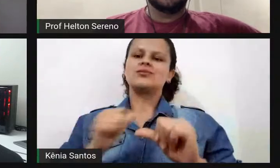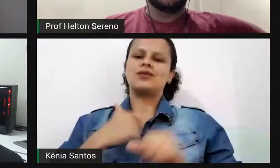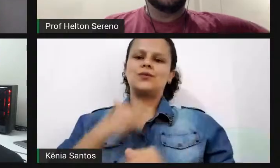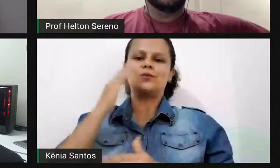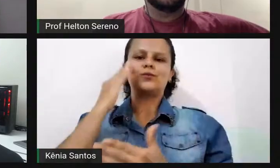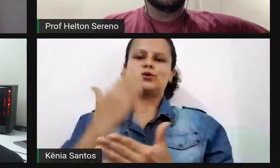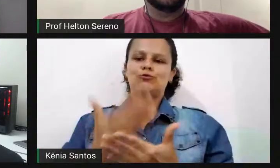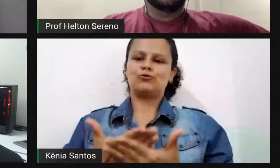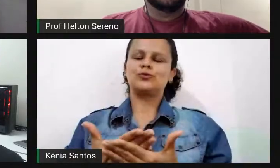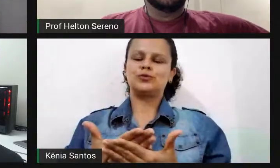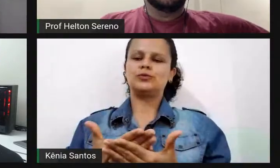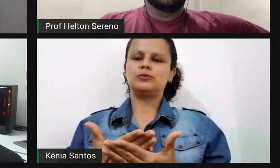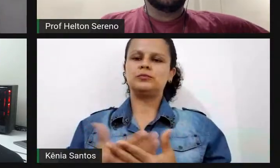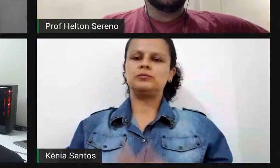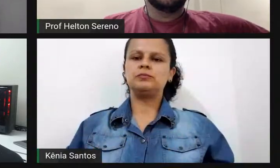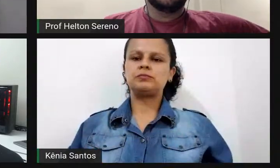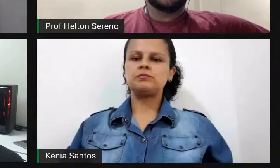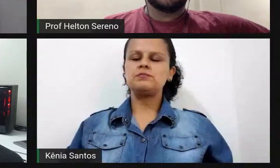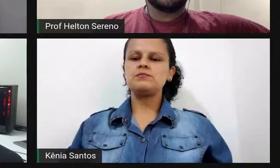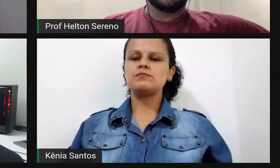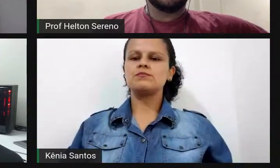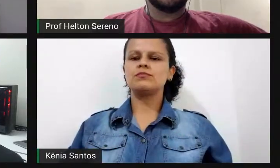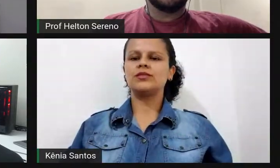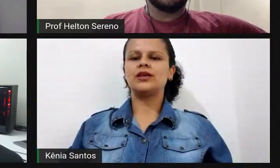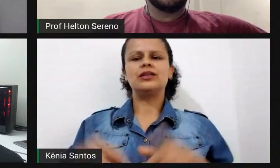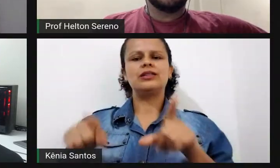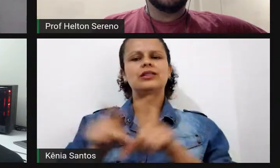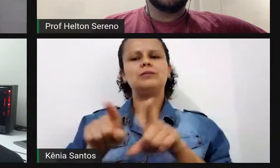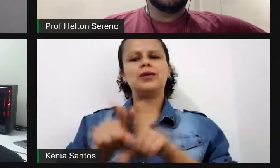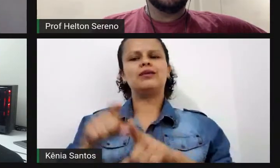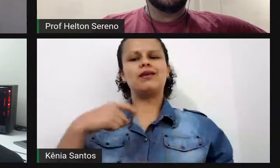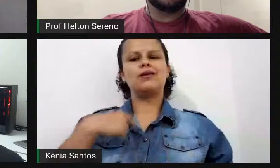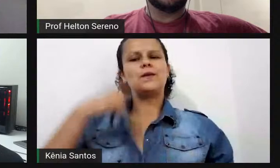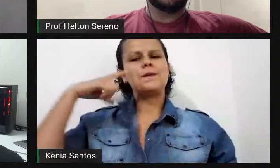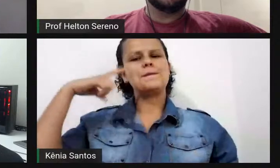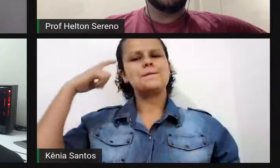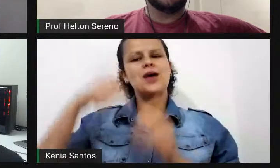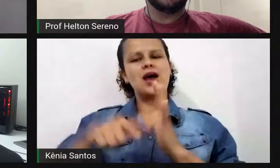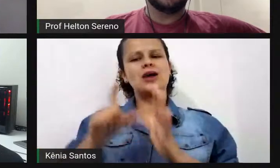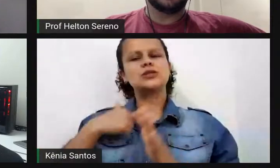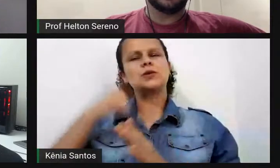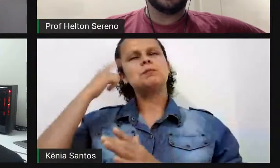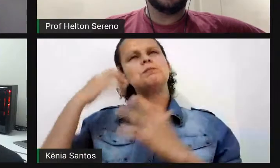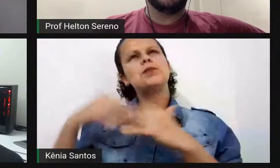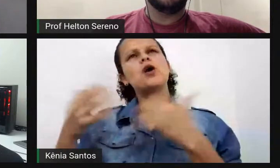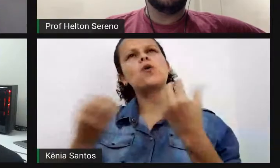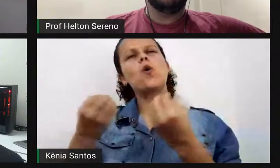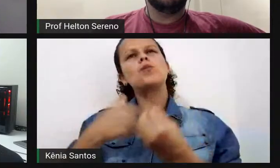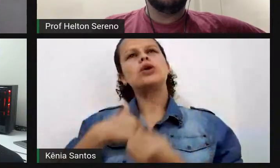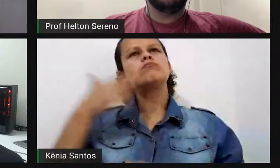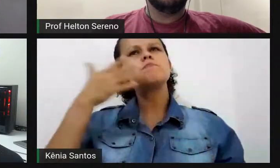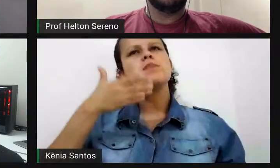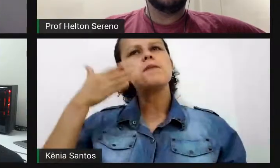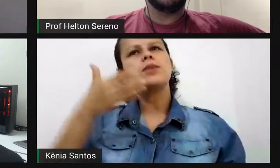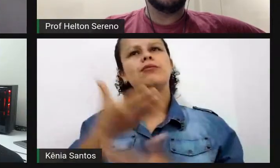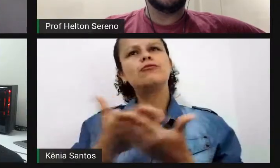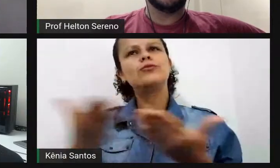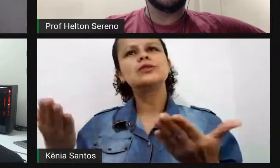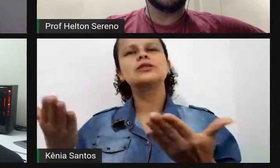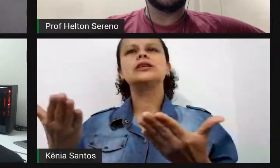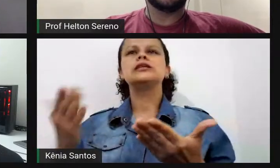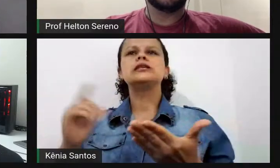Assim, eu, quando eu fui pensar nessa minha fala, né, eu queria contar aqui para vocês todas as ações que nós temos